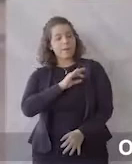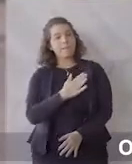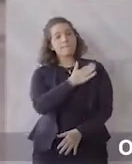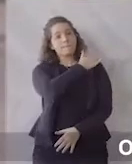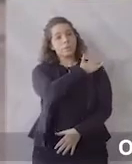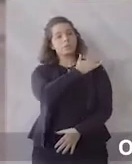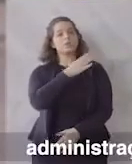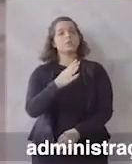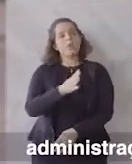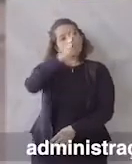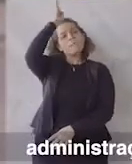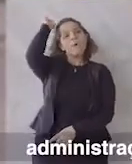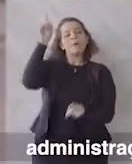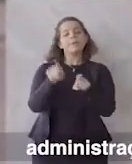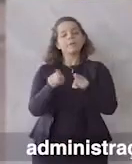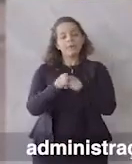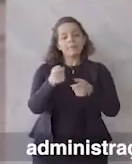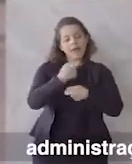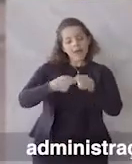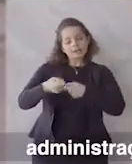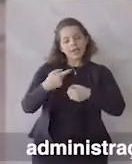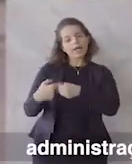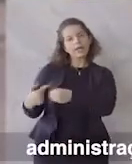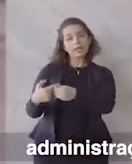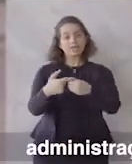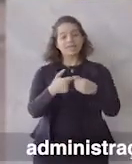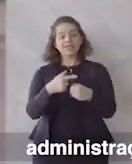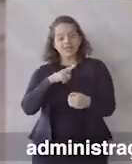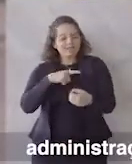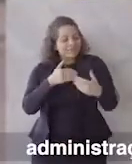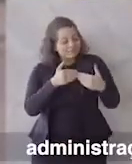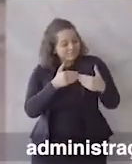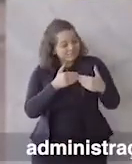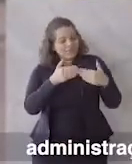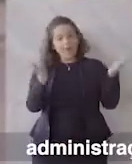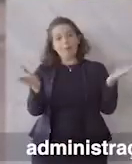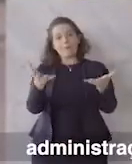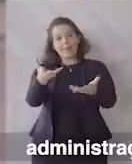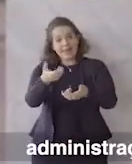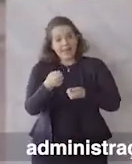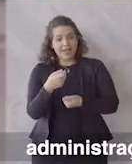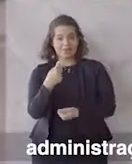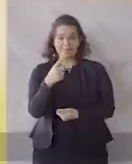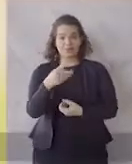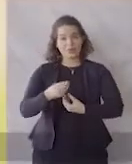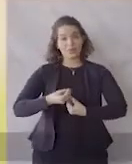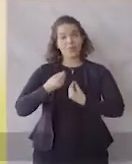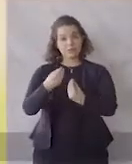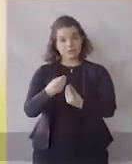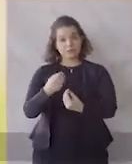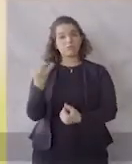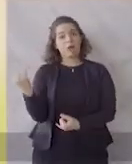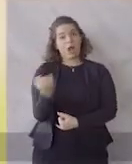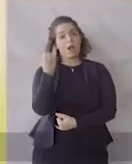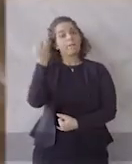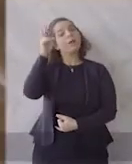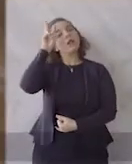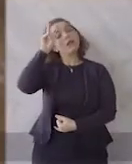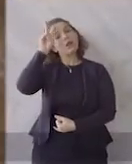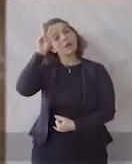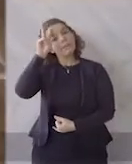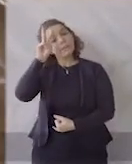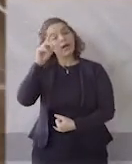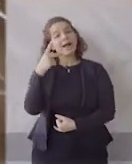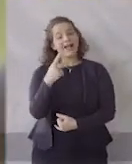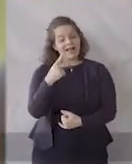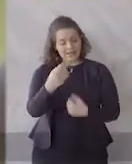corpo de bombeiro e as administrações regionais estarão de portas abertas para receber a sua doação. É importante lembrar que é